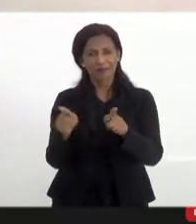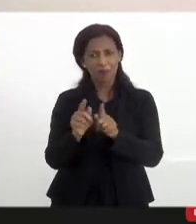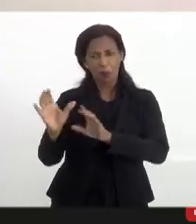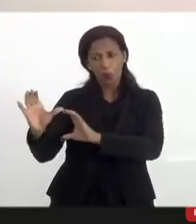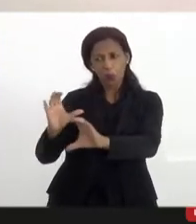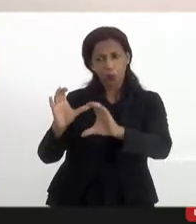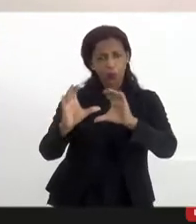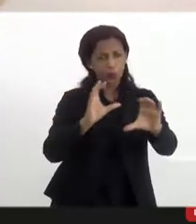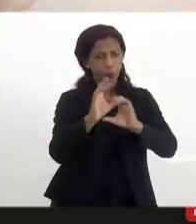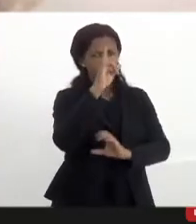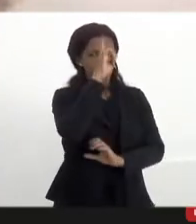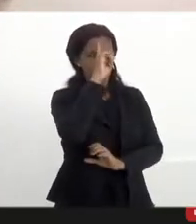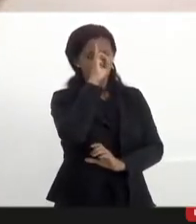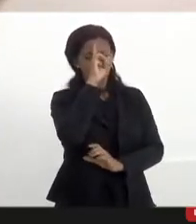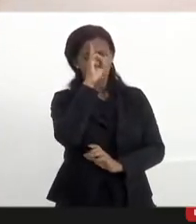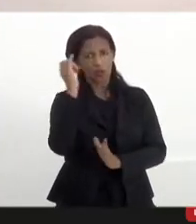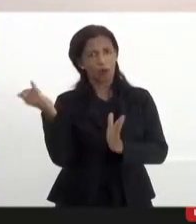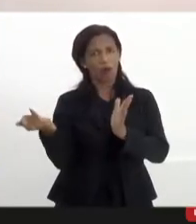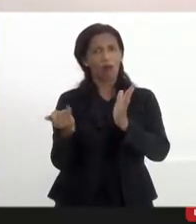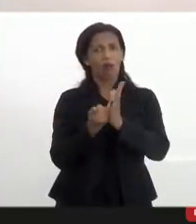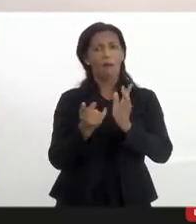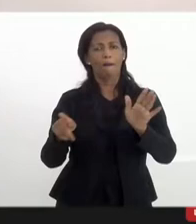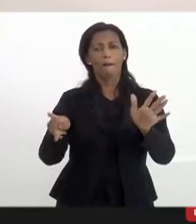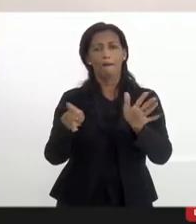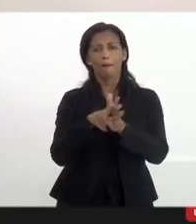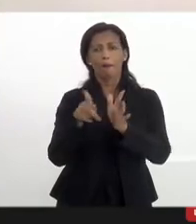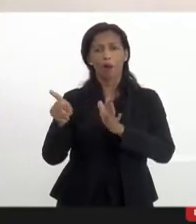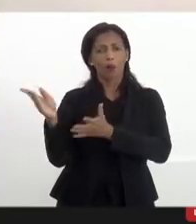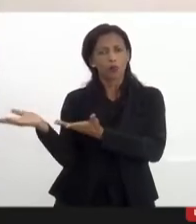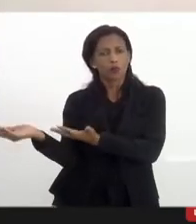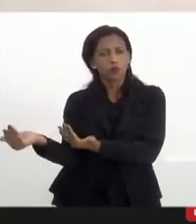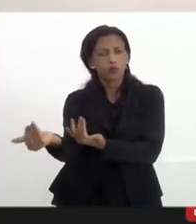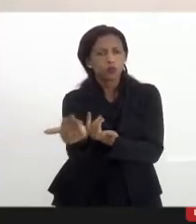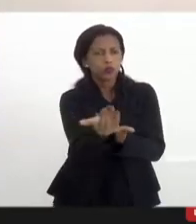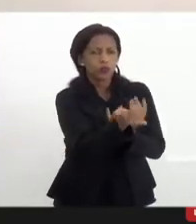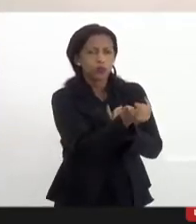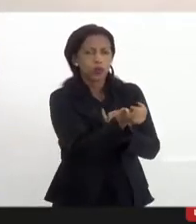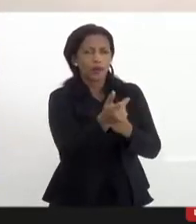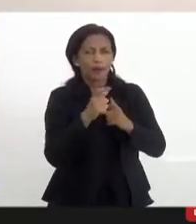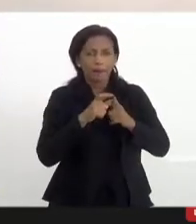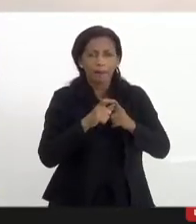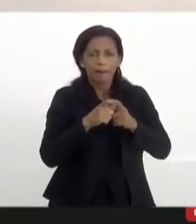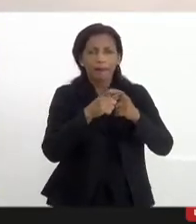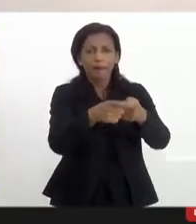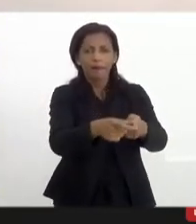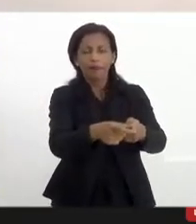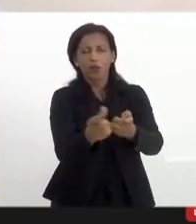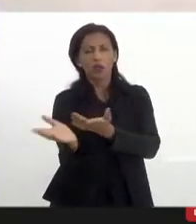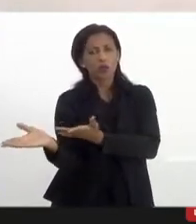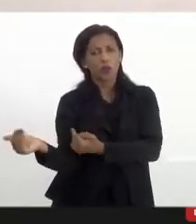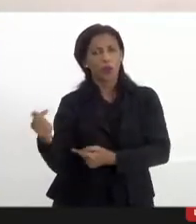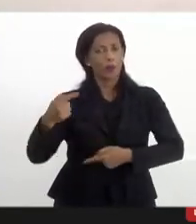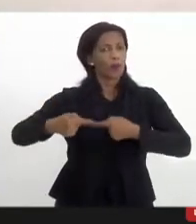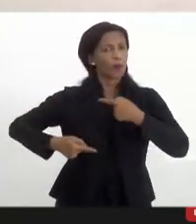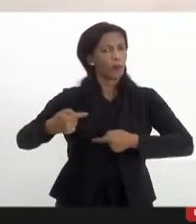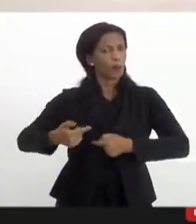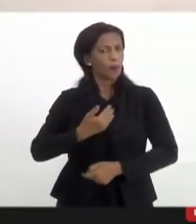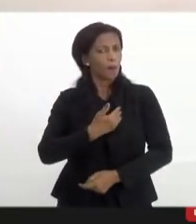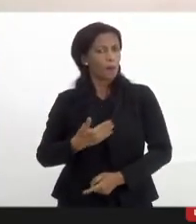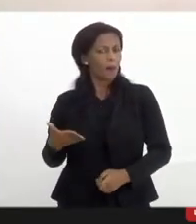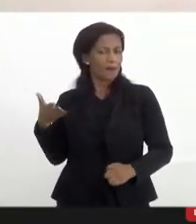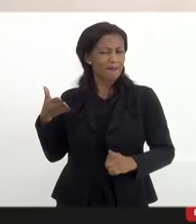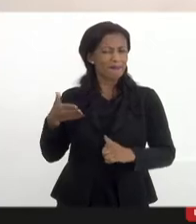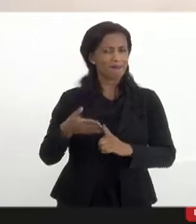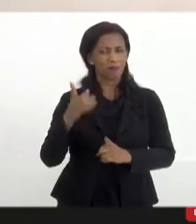comunicação cotidiana com uma identidade da juventude, da juventude da periferia, juventude que é algo da política pública mais letal